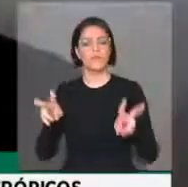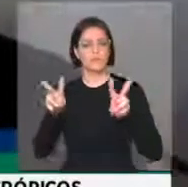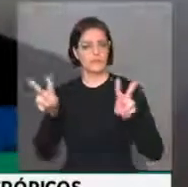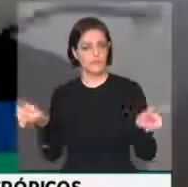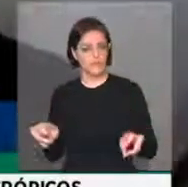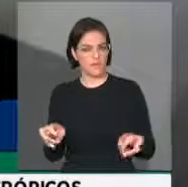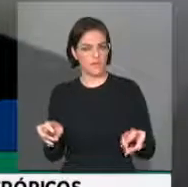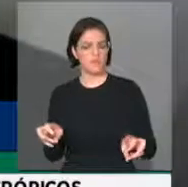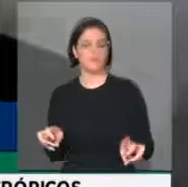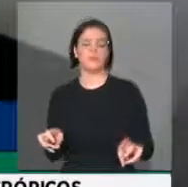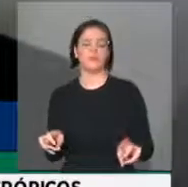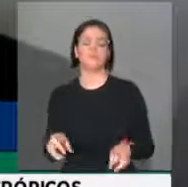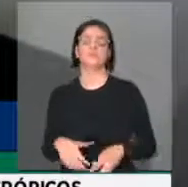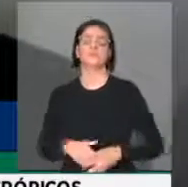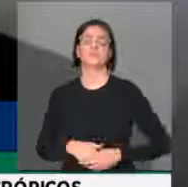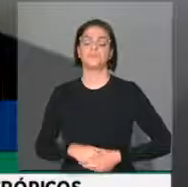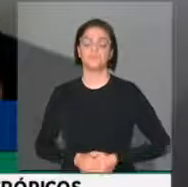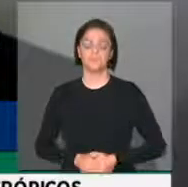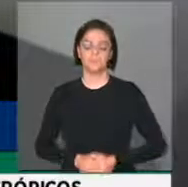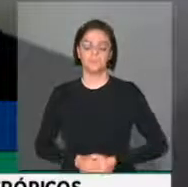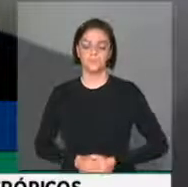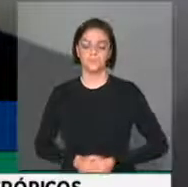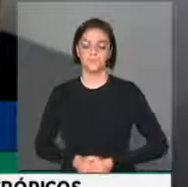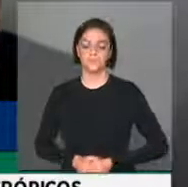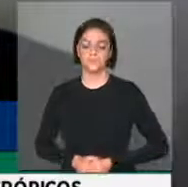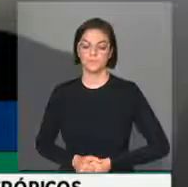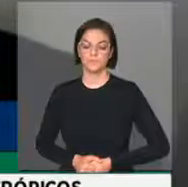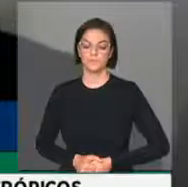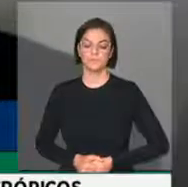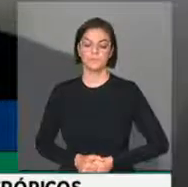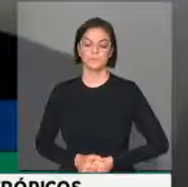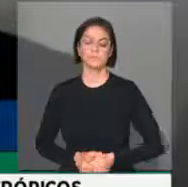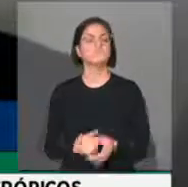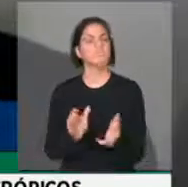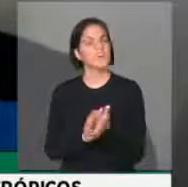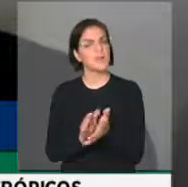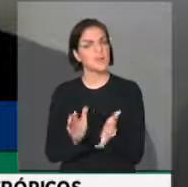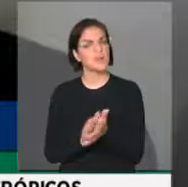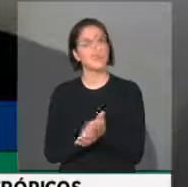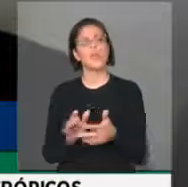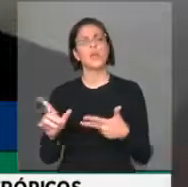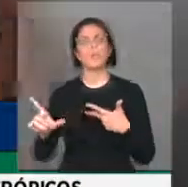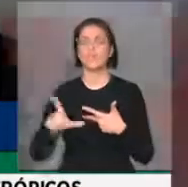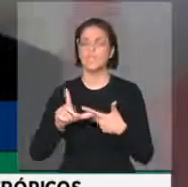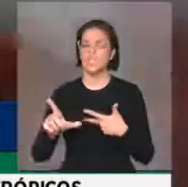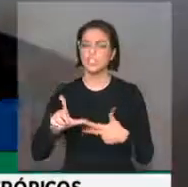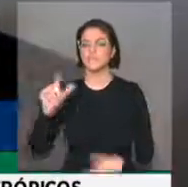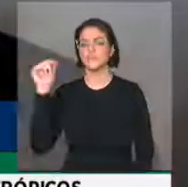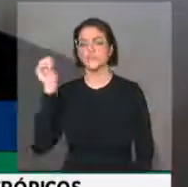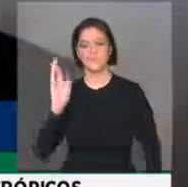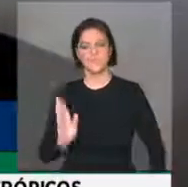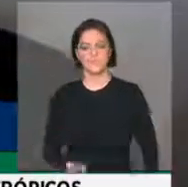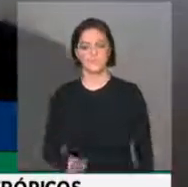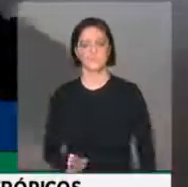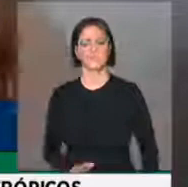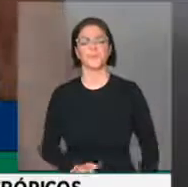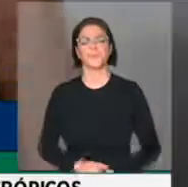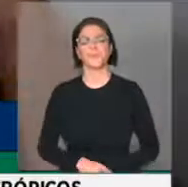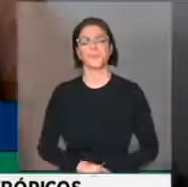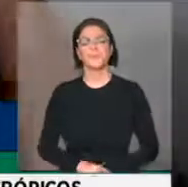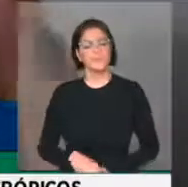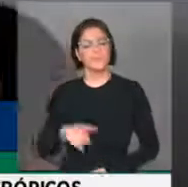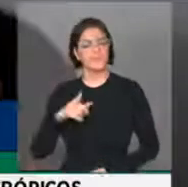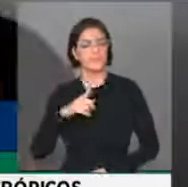Inicialmente, eu parabenizo o Poder Legislativo brasileiro, que mesmo muito criticado, vem